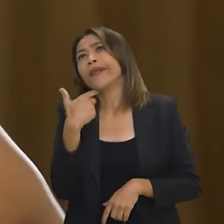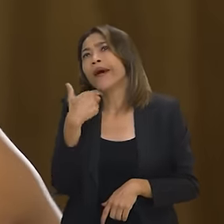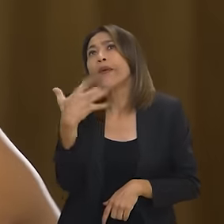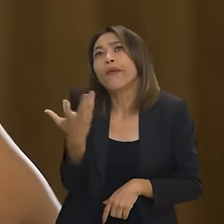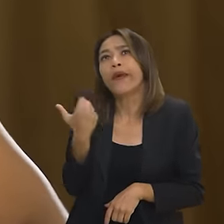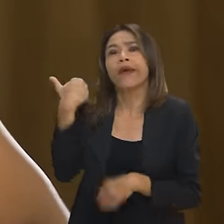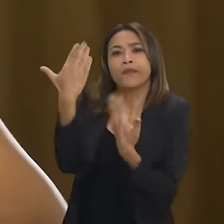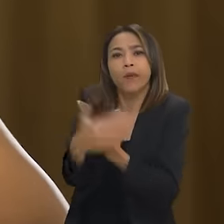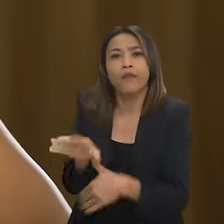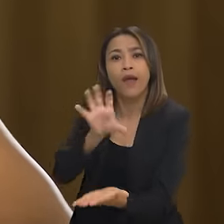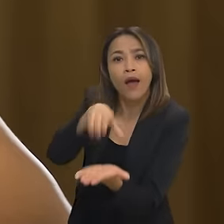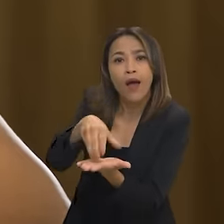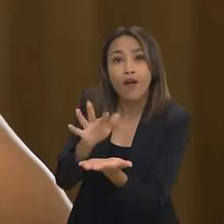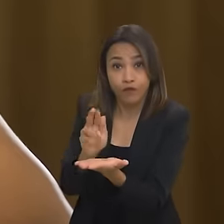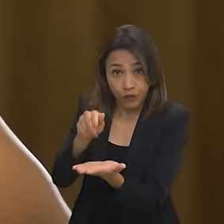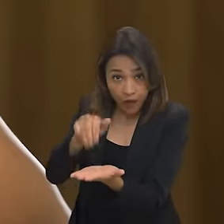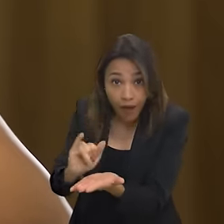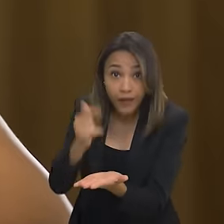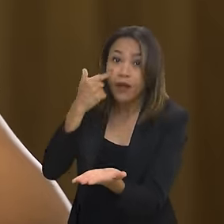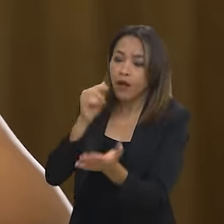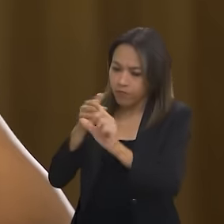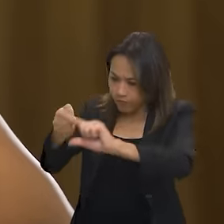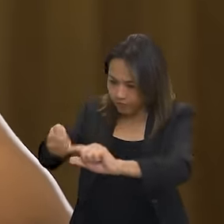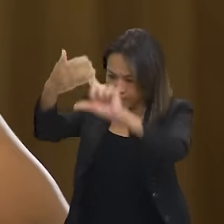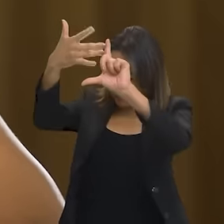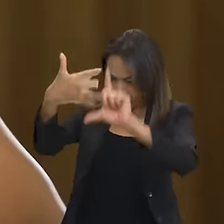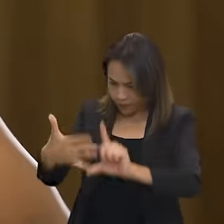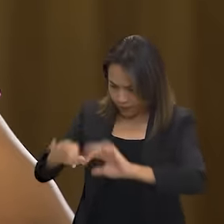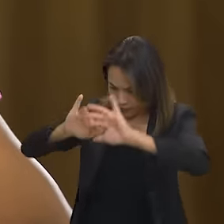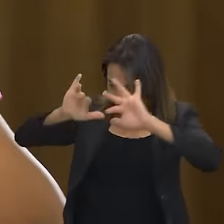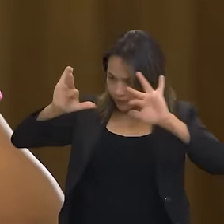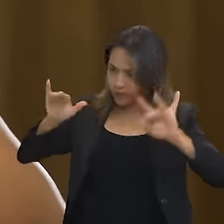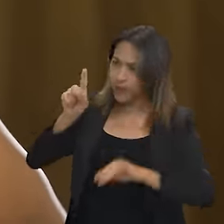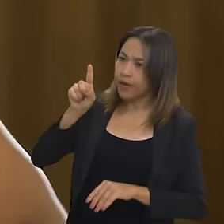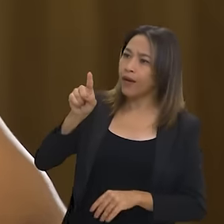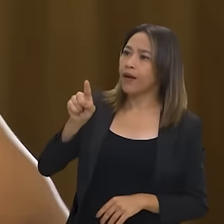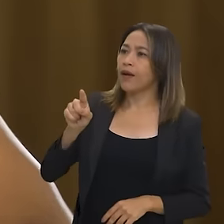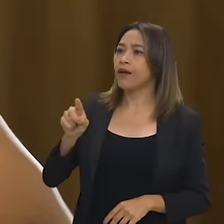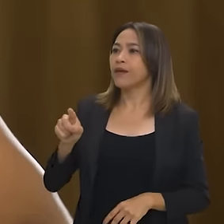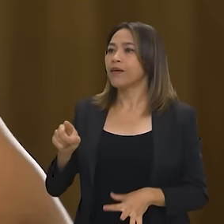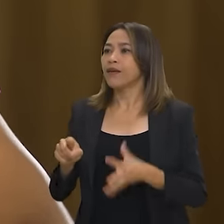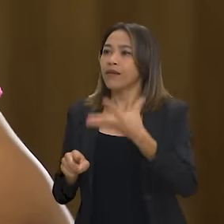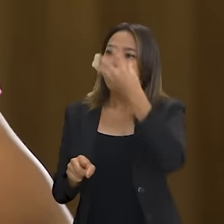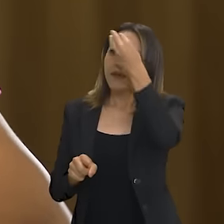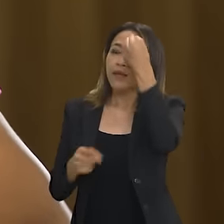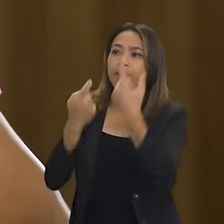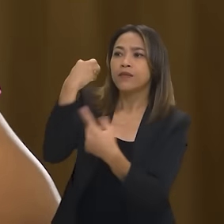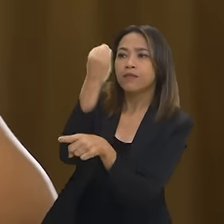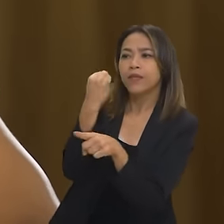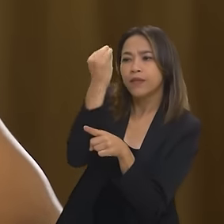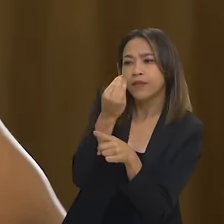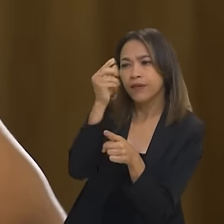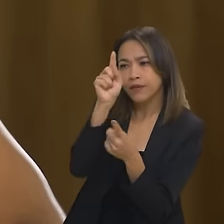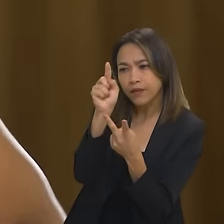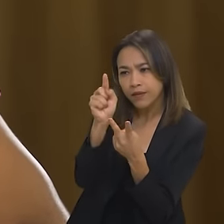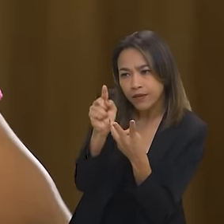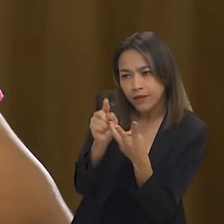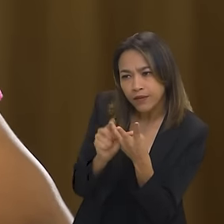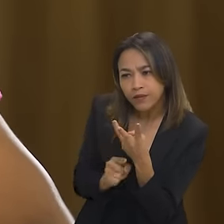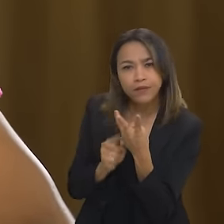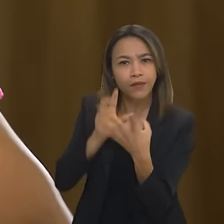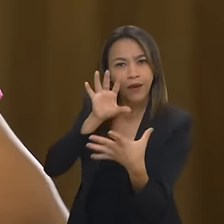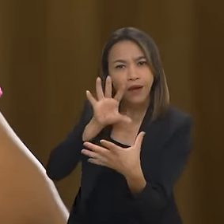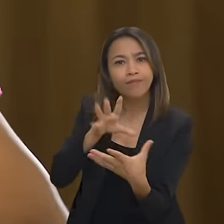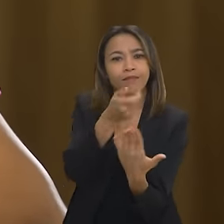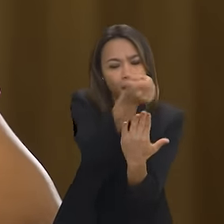FUNAI? Dá uma olhada no site da FUNAI, vê o que está acontecendo. Porque a discursiva, ela vai trazer o conhecimento prático, a aplicação do seu